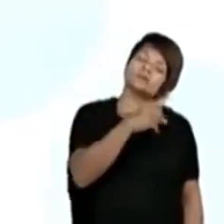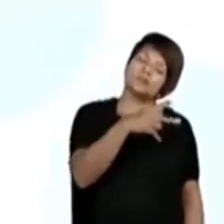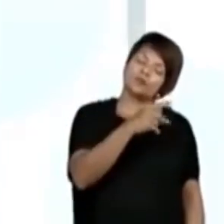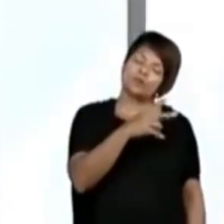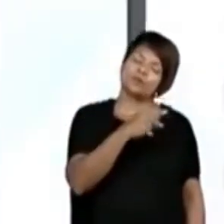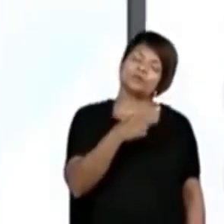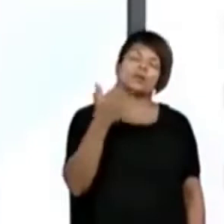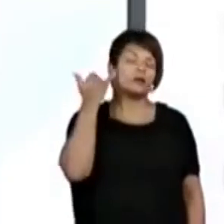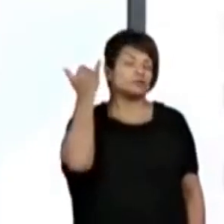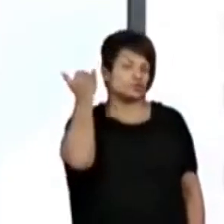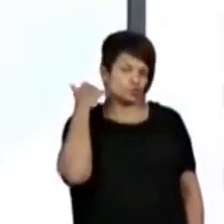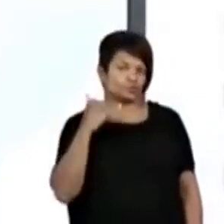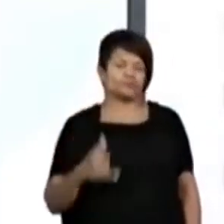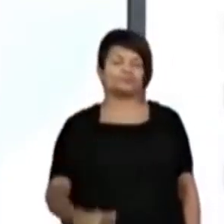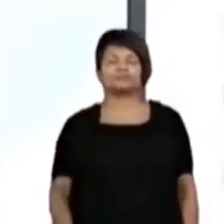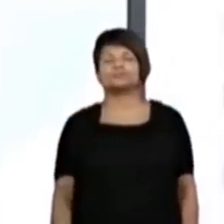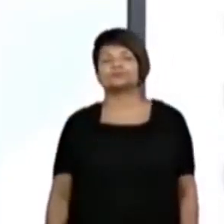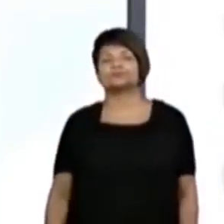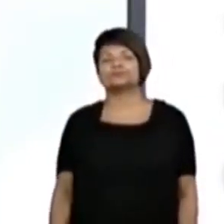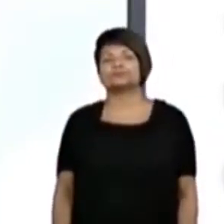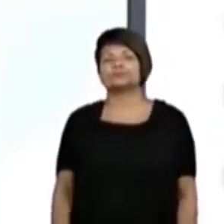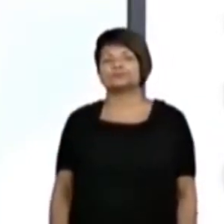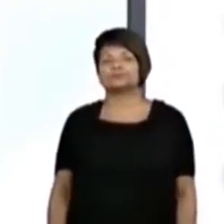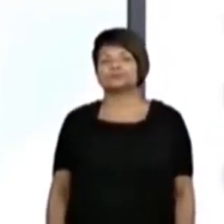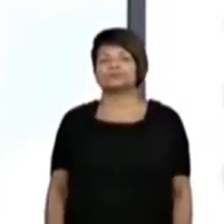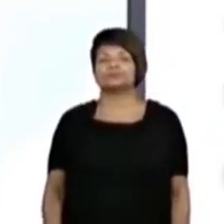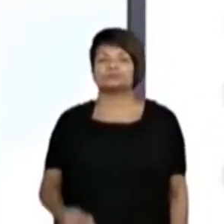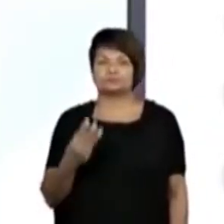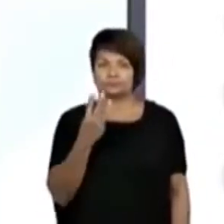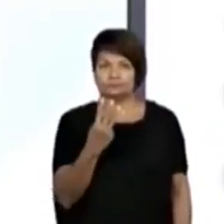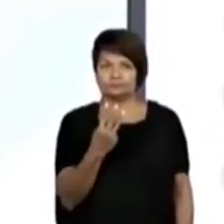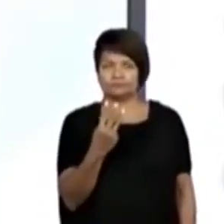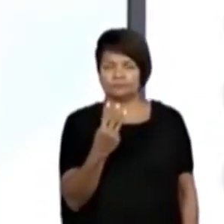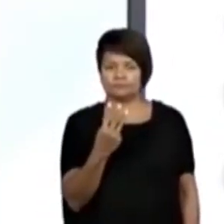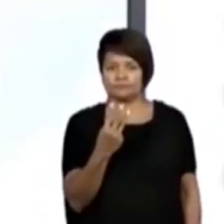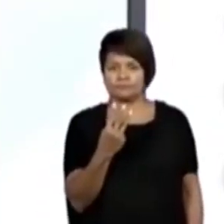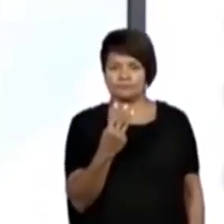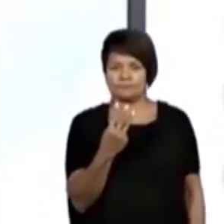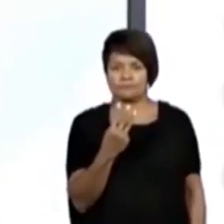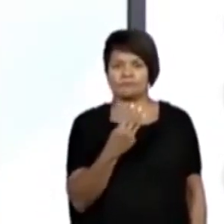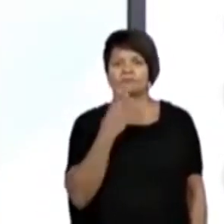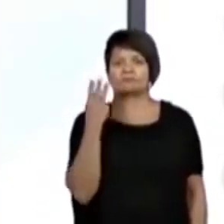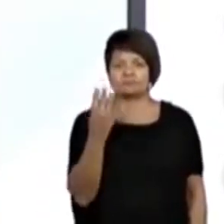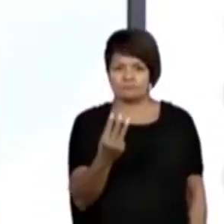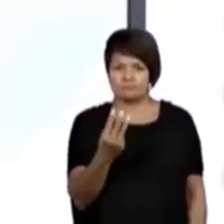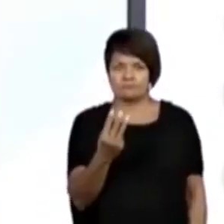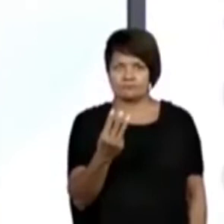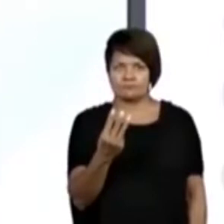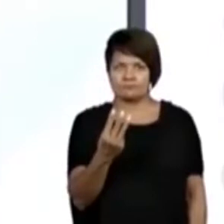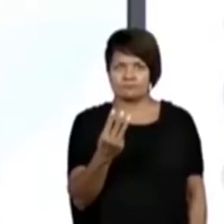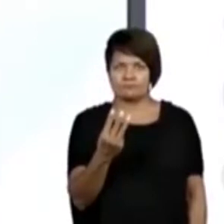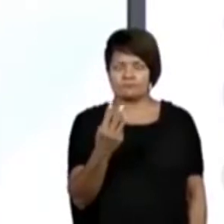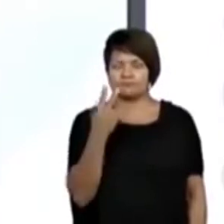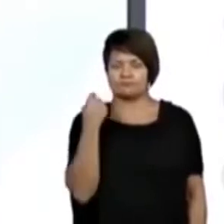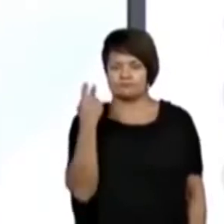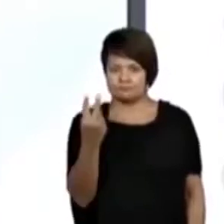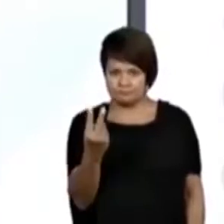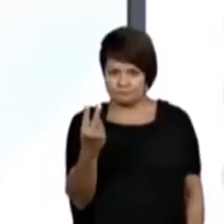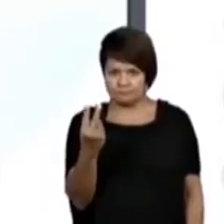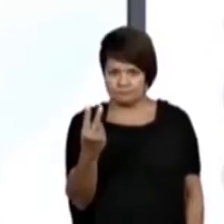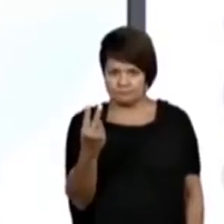eu vou fazer a segunda leitura, tá? Tá bom. 3, 3, 2,